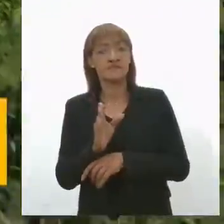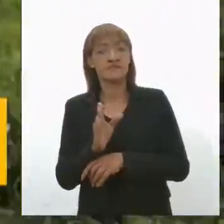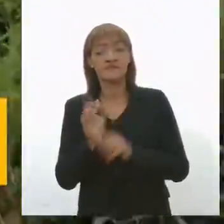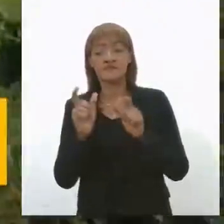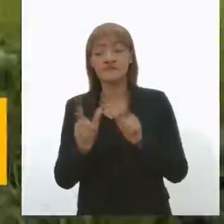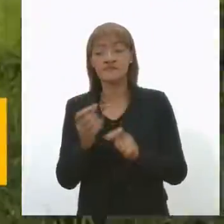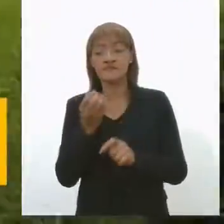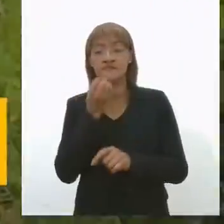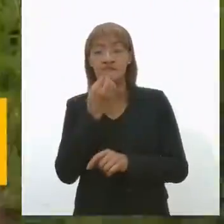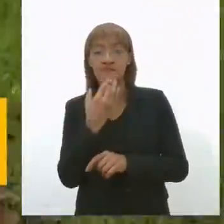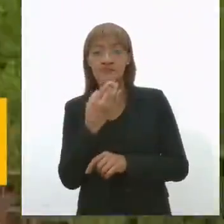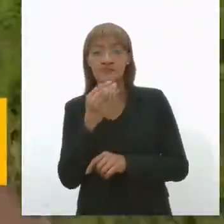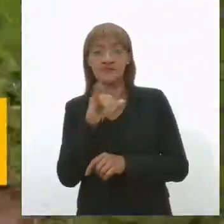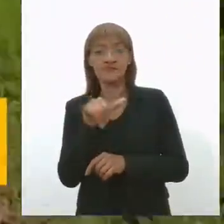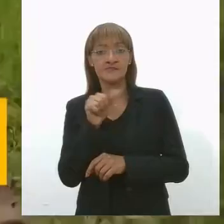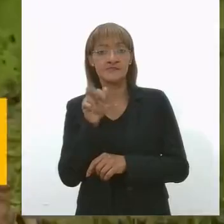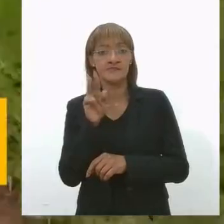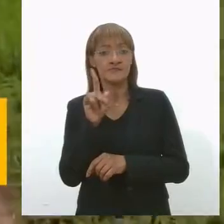amendoim.